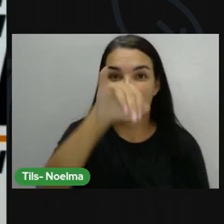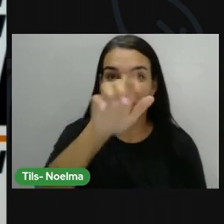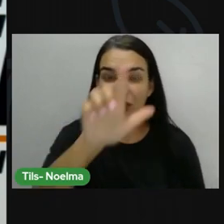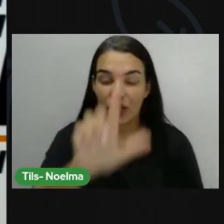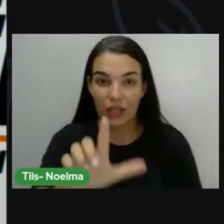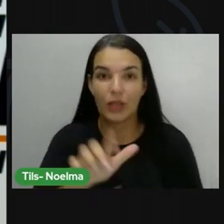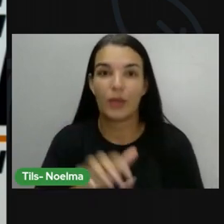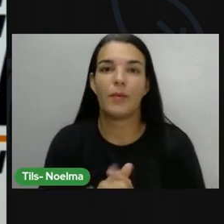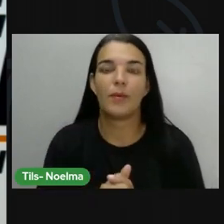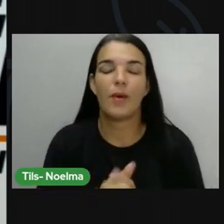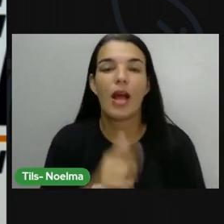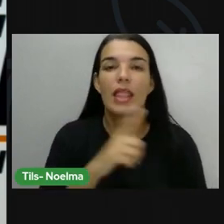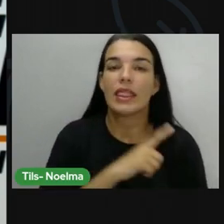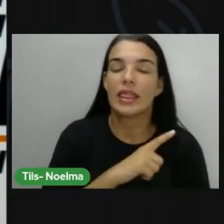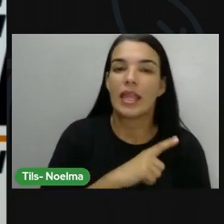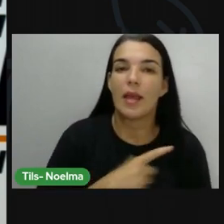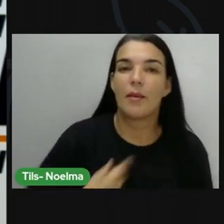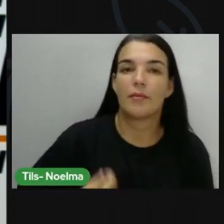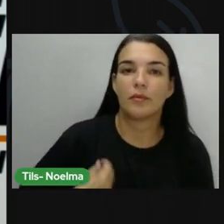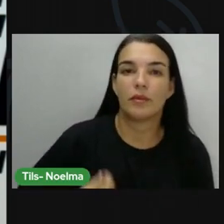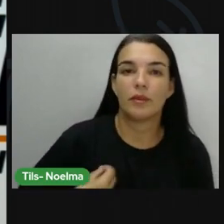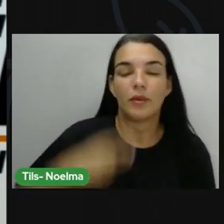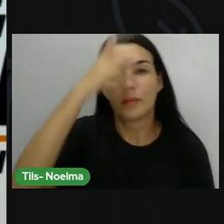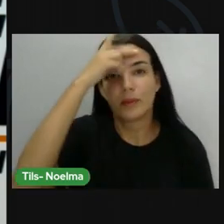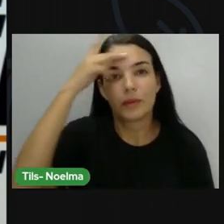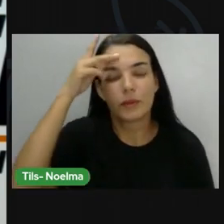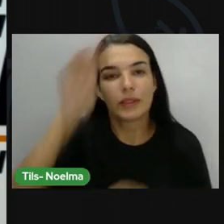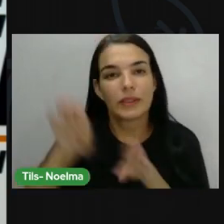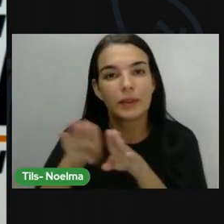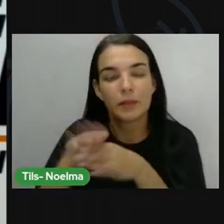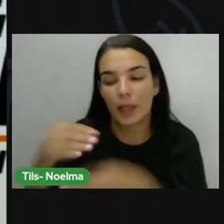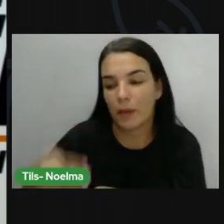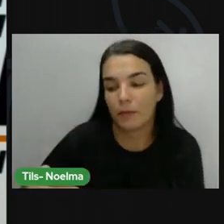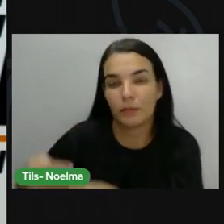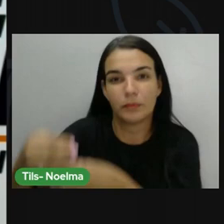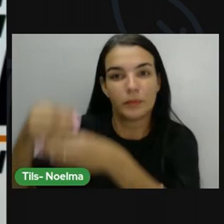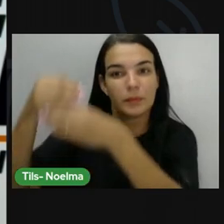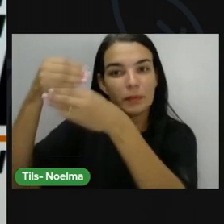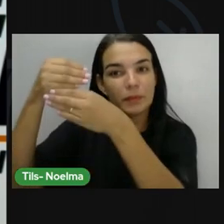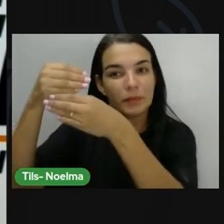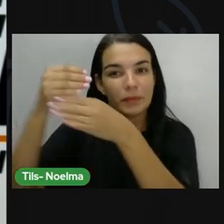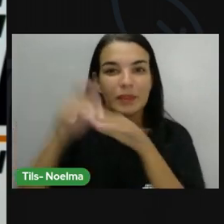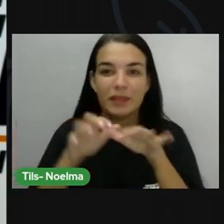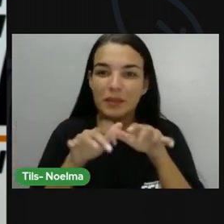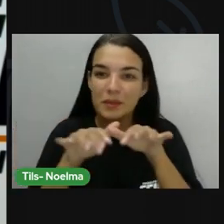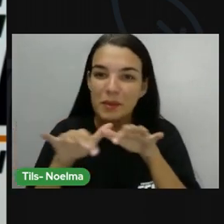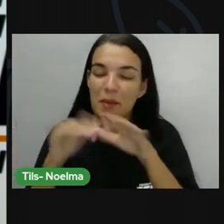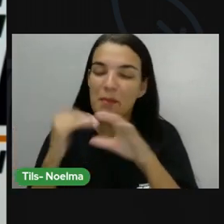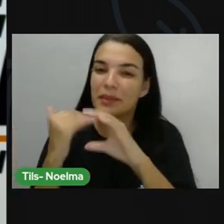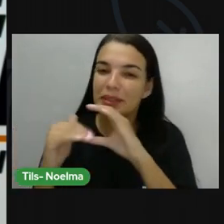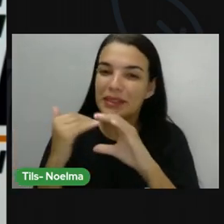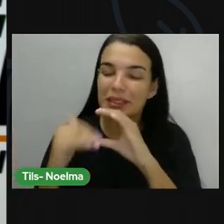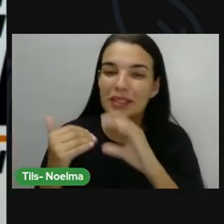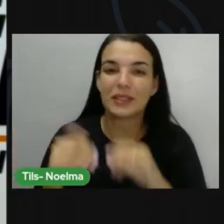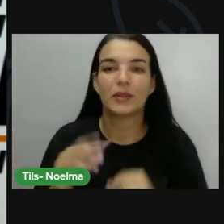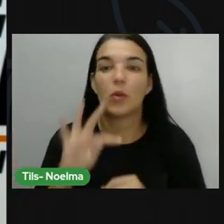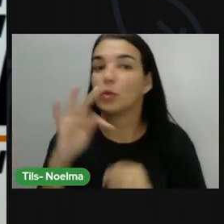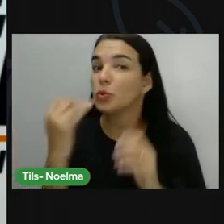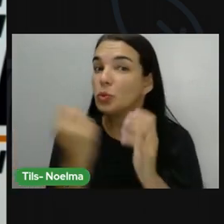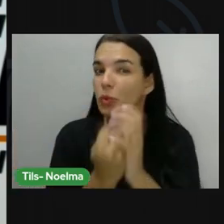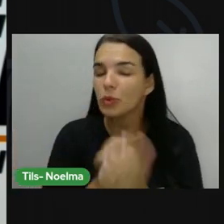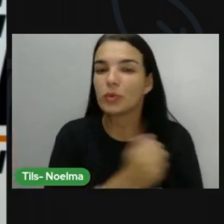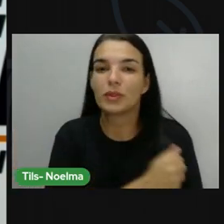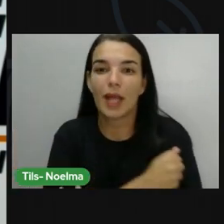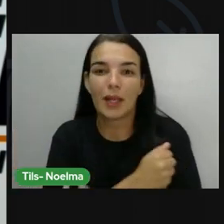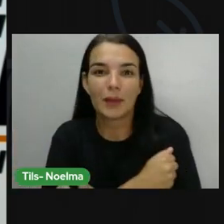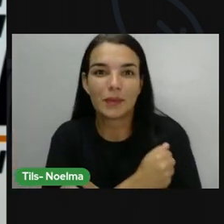Menezes, Glécia, Matheus Teles, Reinaldo, todos os demais que sempre estão aqui com